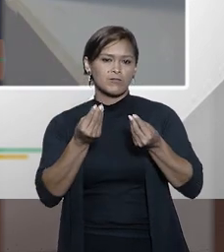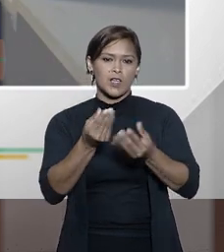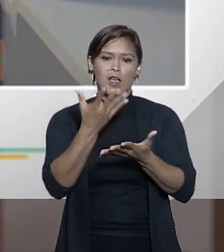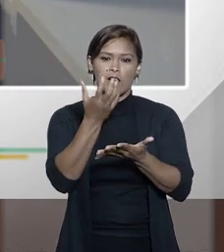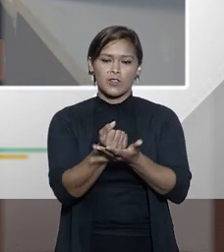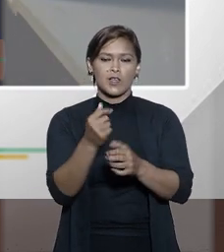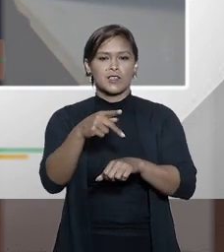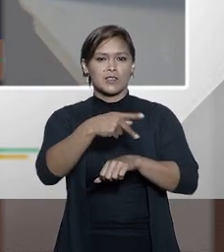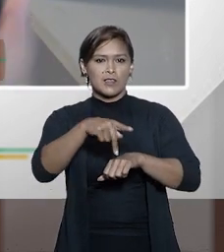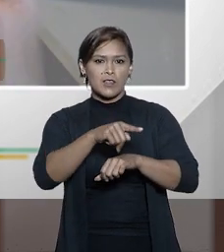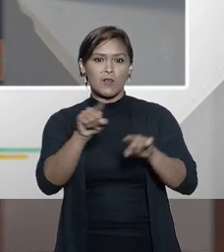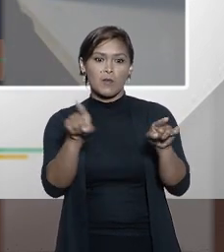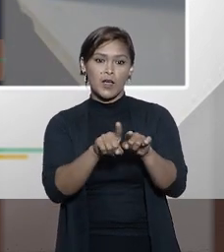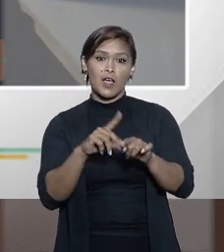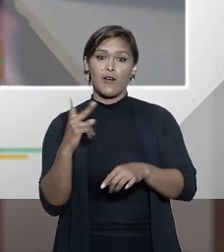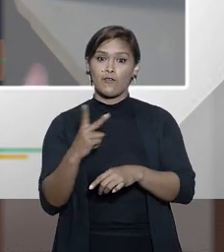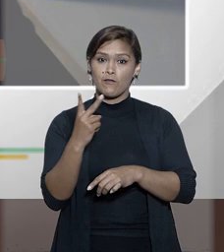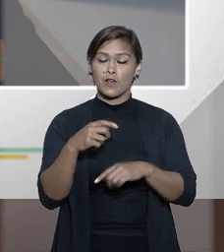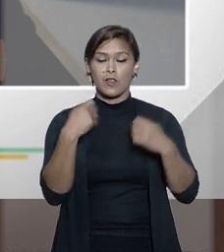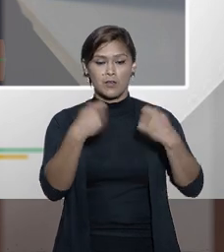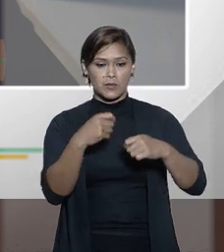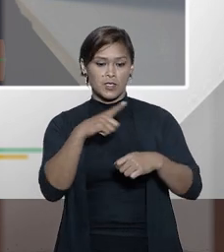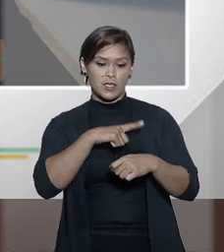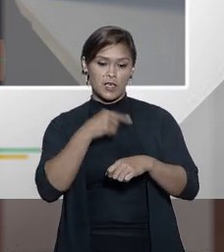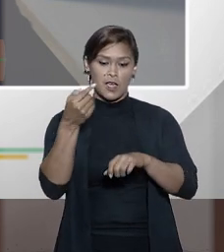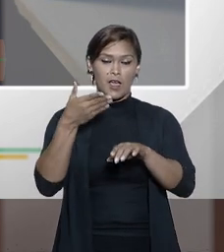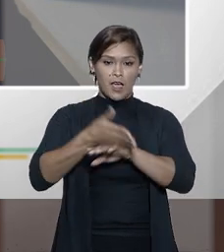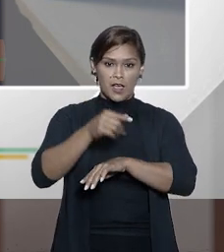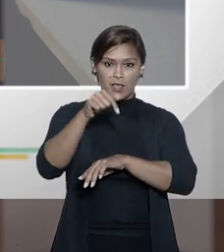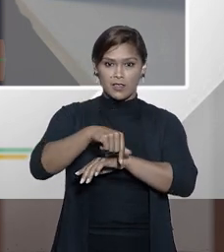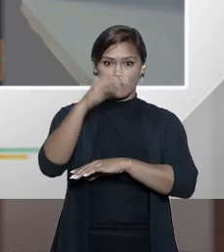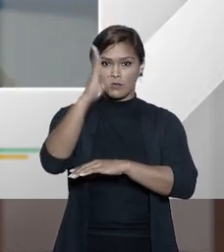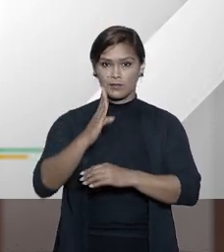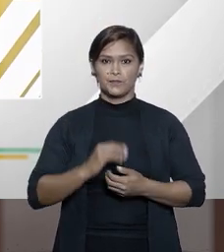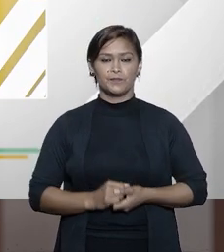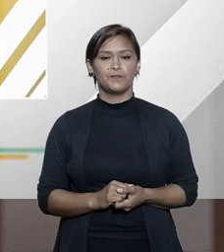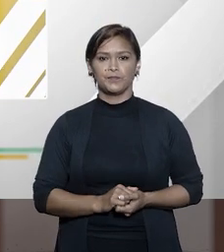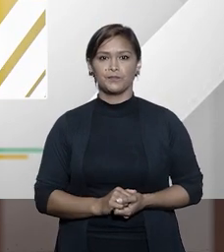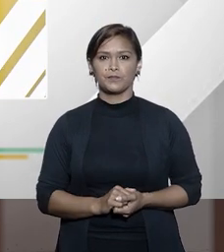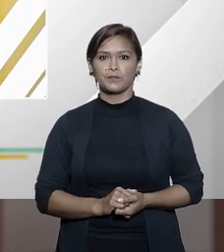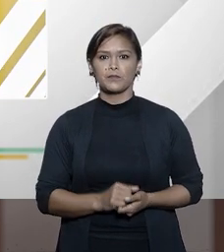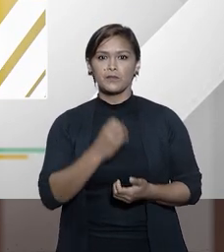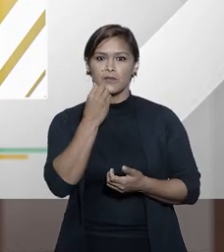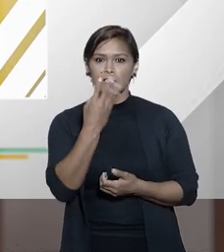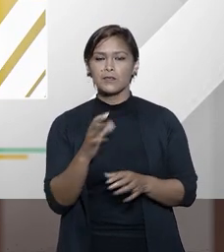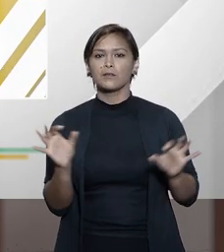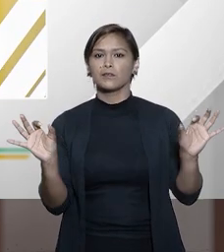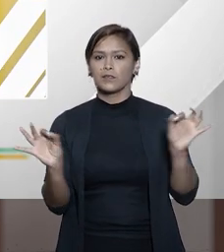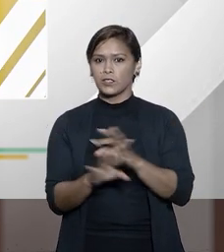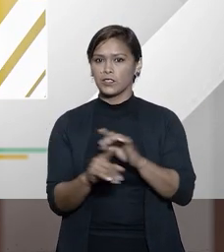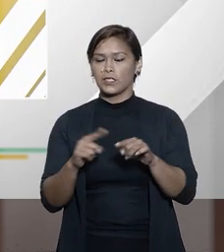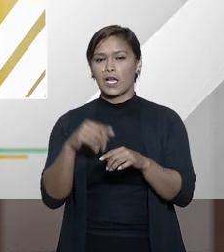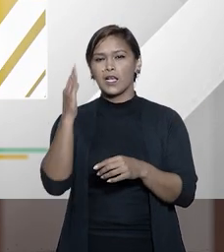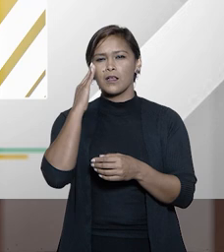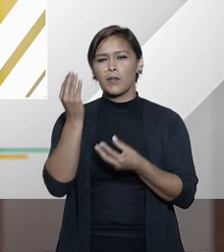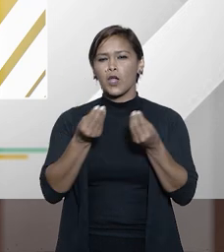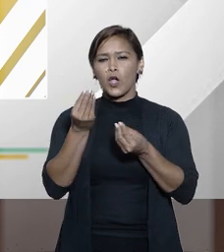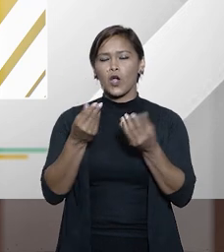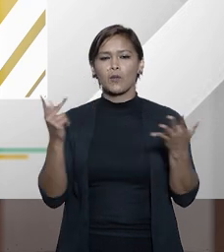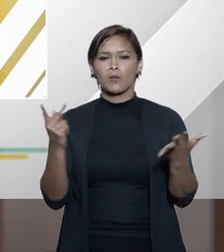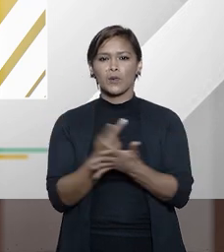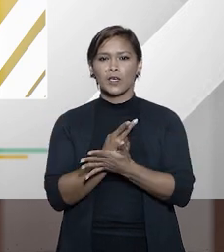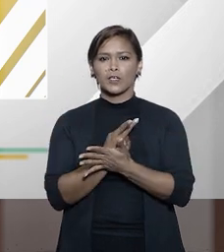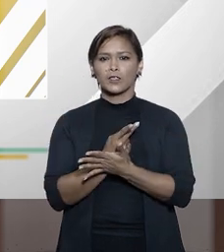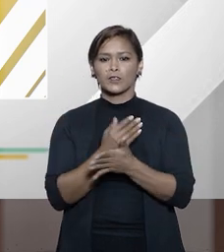a do país dele o valor que ela mereceria aqui em nossa jurisdição bem para a gente encerrar eu queria saber como que